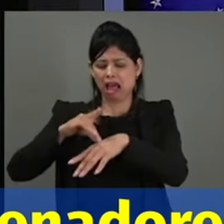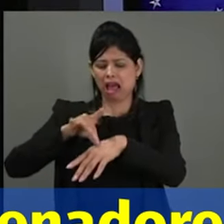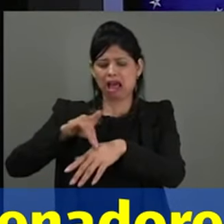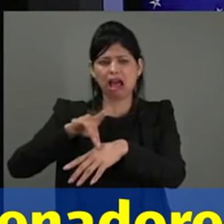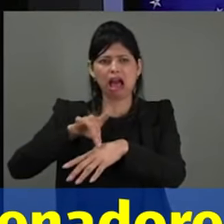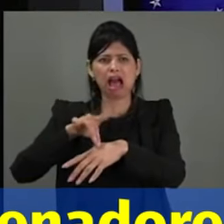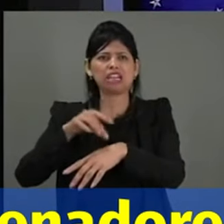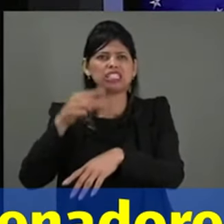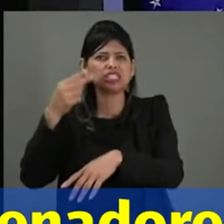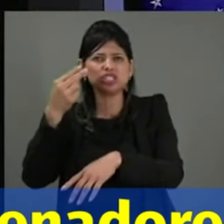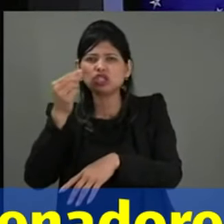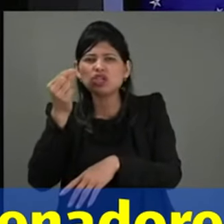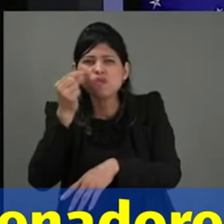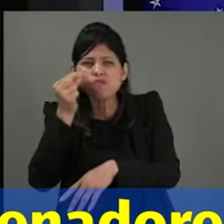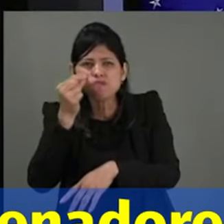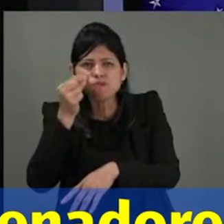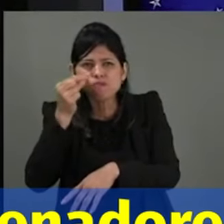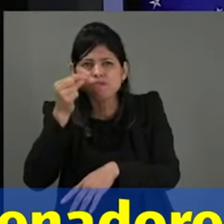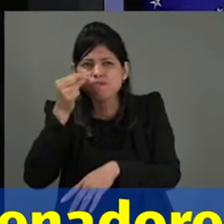com caramujo, larva,